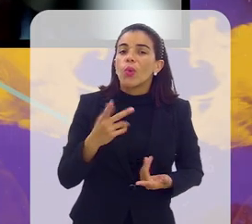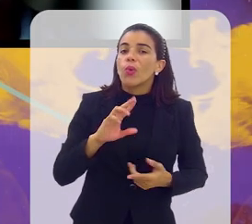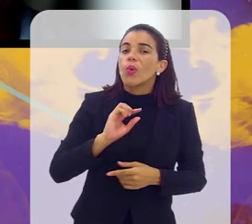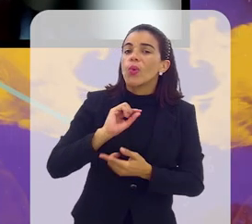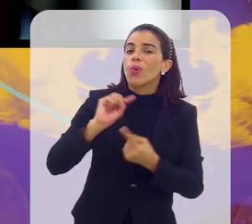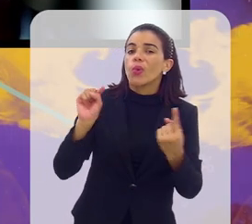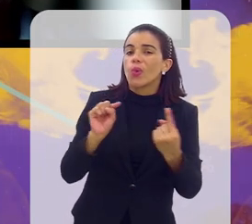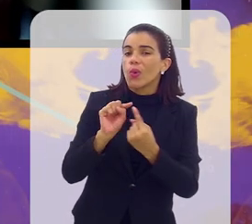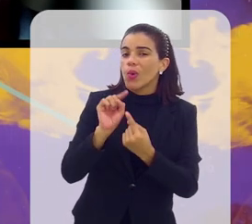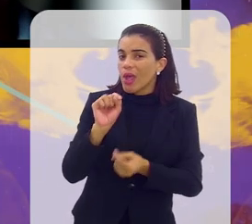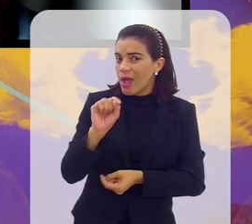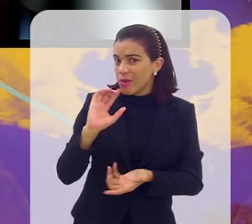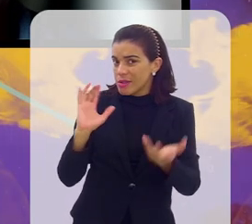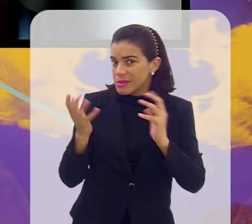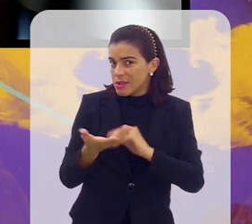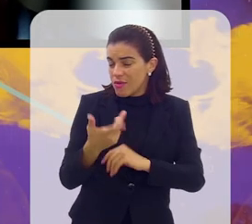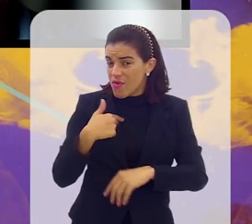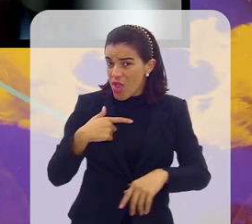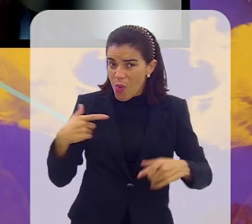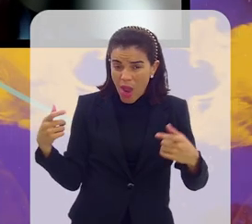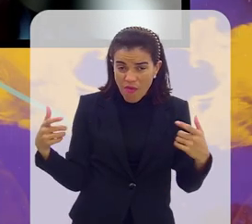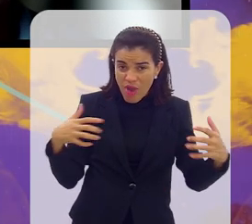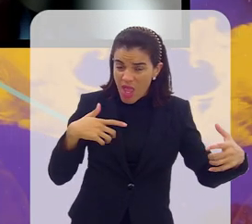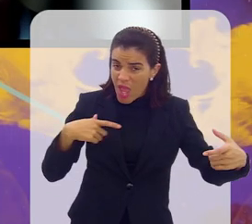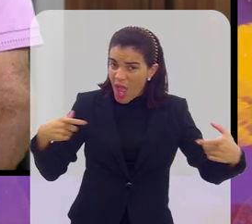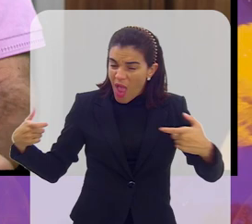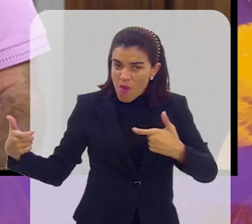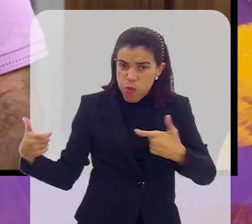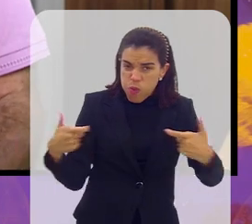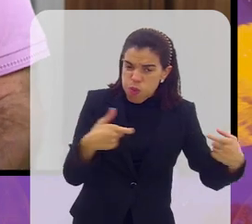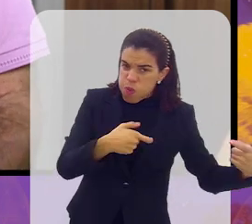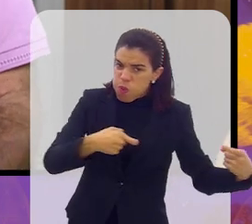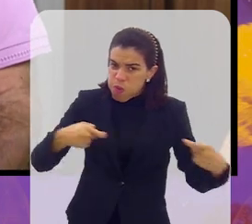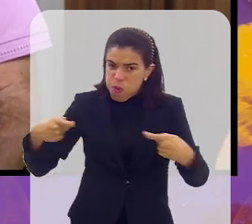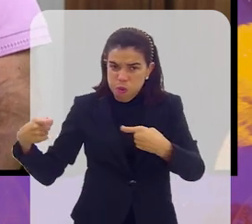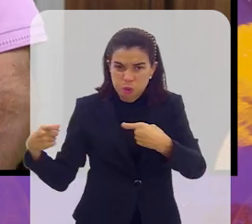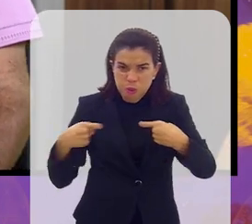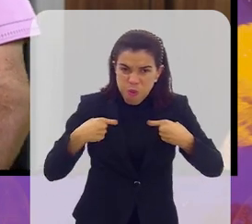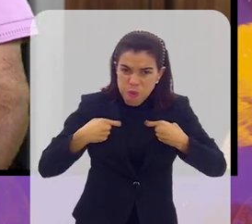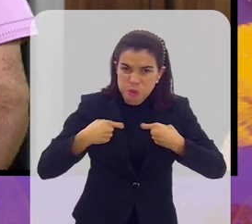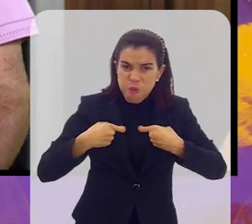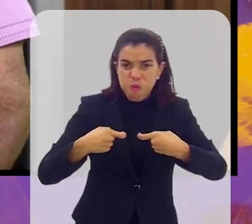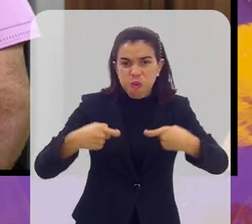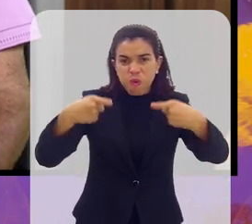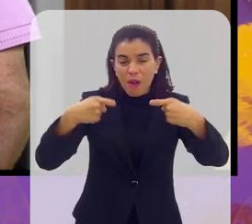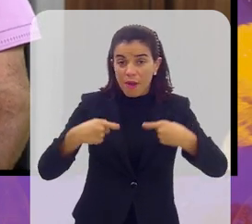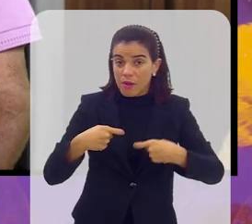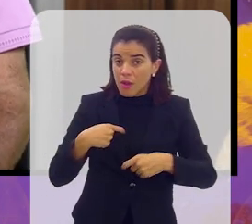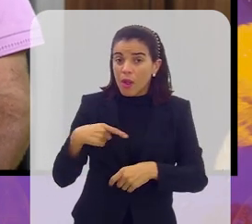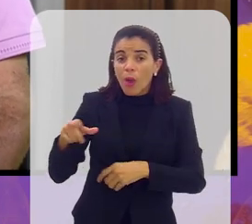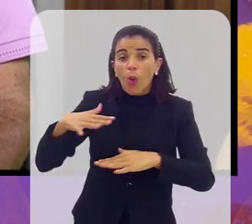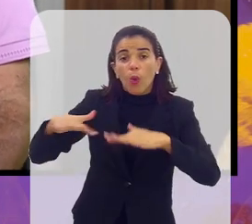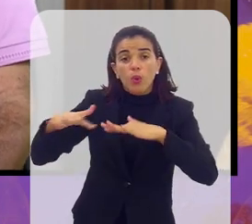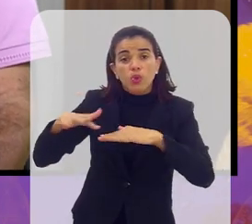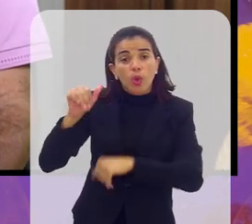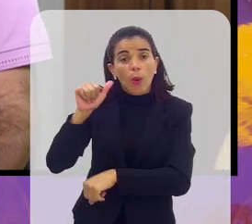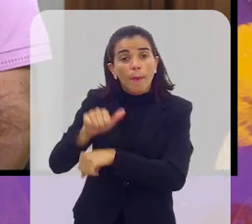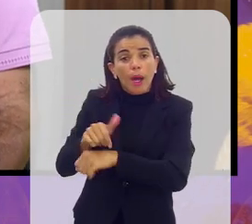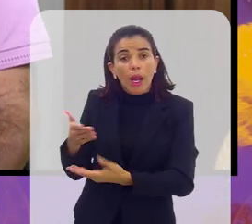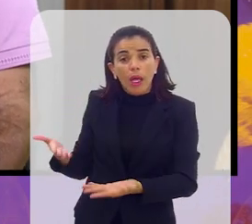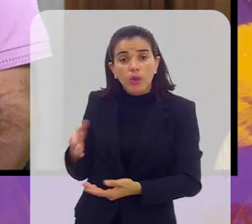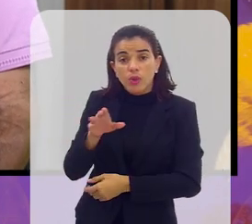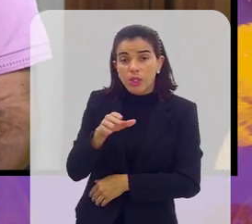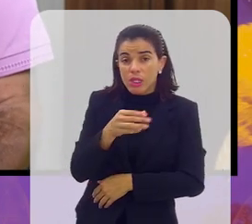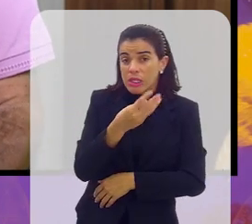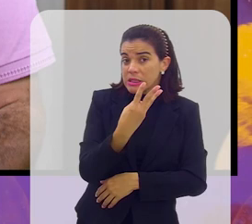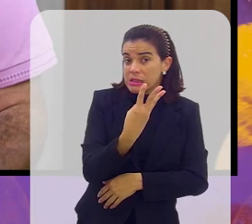Orival de Brito, jogo pelo Campeonato Brasileiro, foi uma guerra campal que se estendeu até fora do estádio. O jogo ficou parado